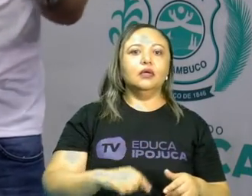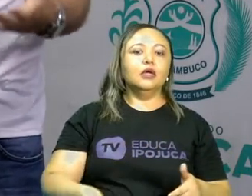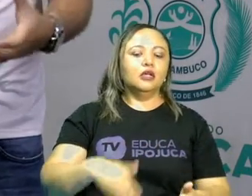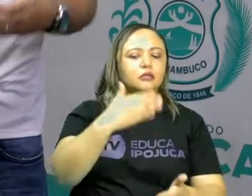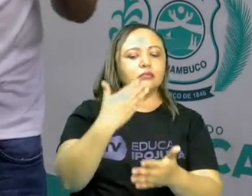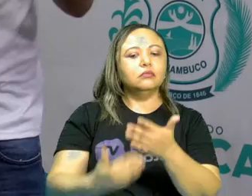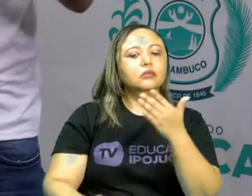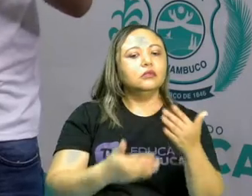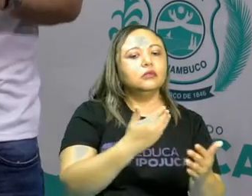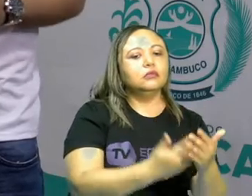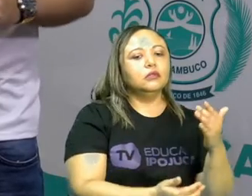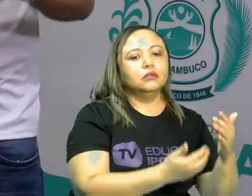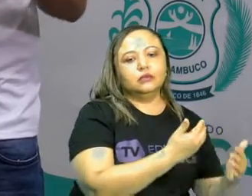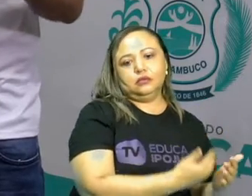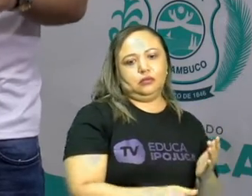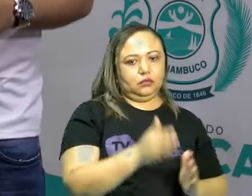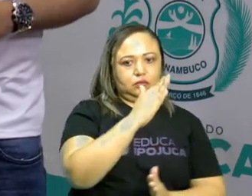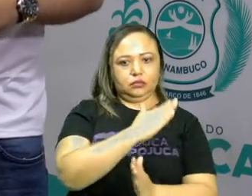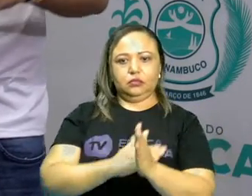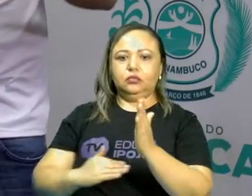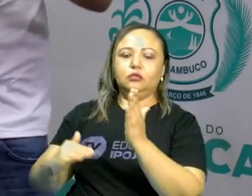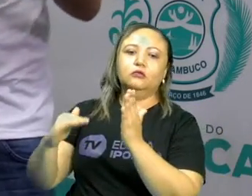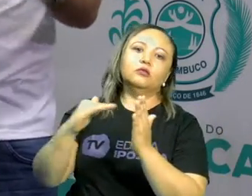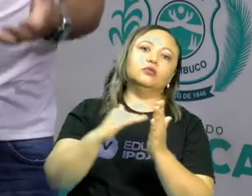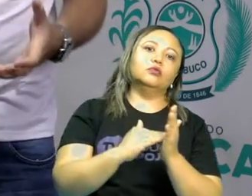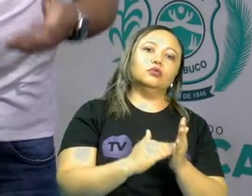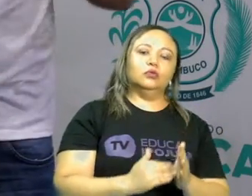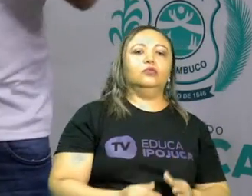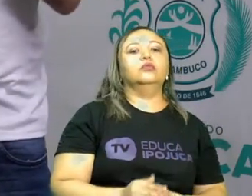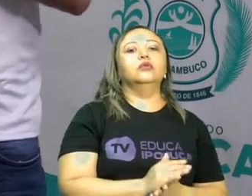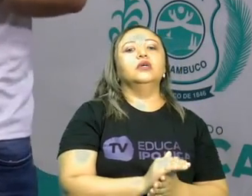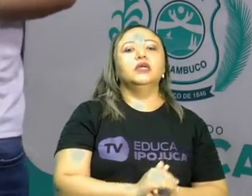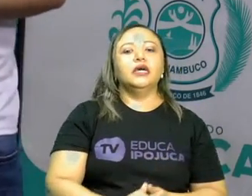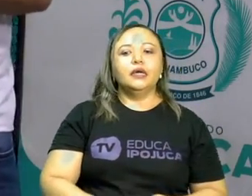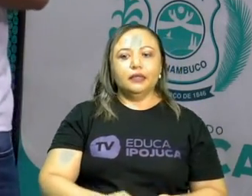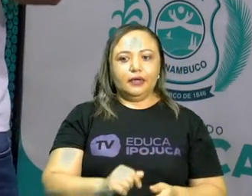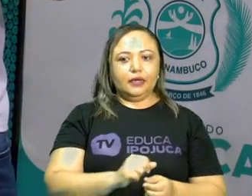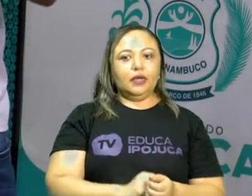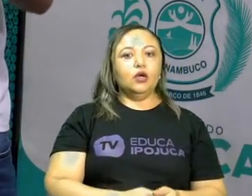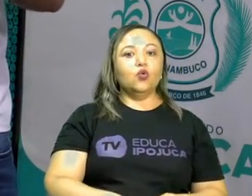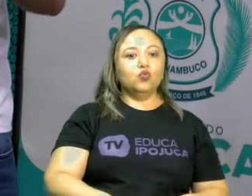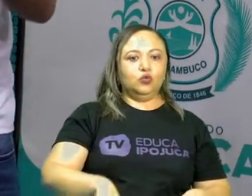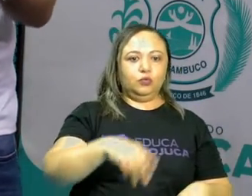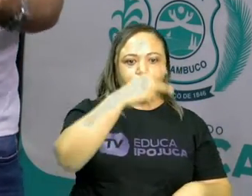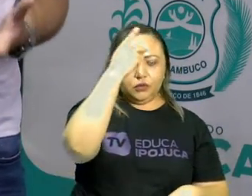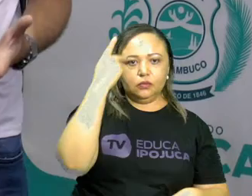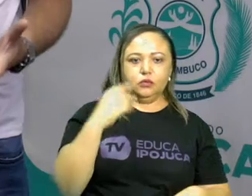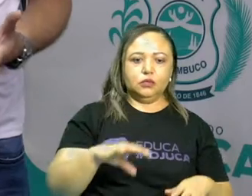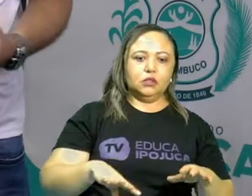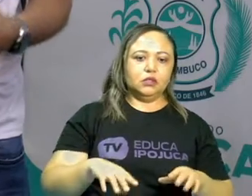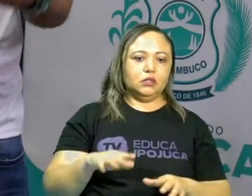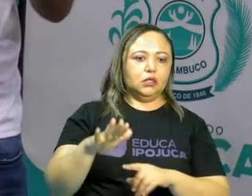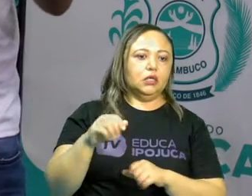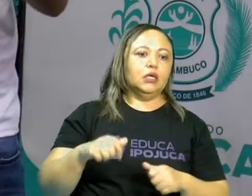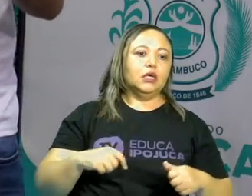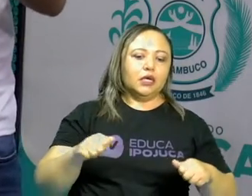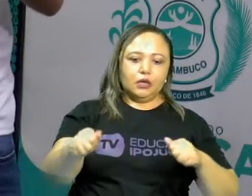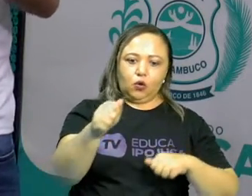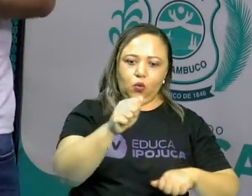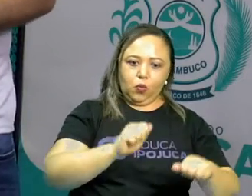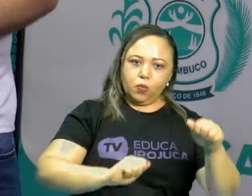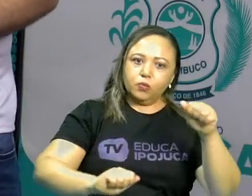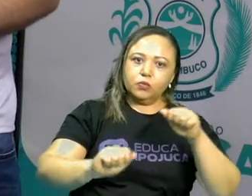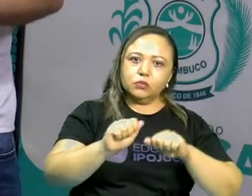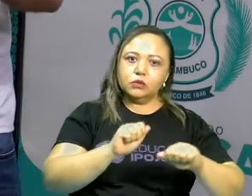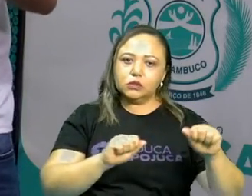perder poder e esse poder vai entrar nas mãos dos comerciantes e também dos monarcas absolutistas, né? Os reis